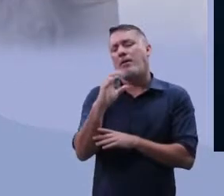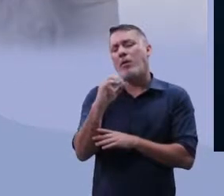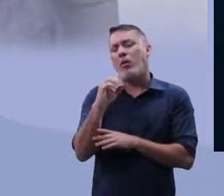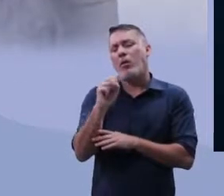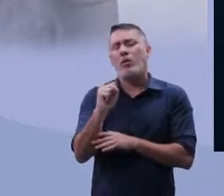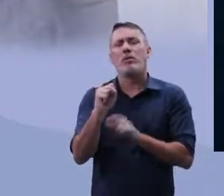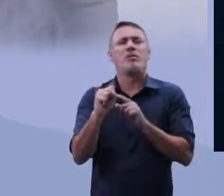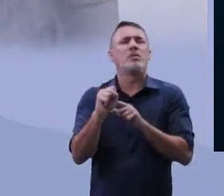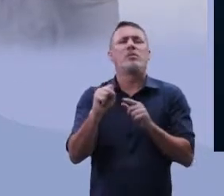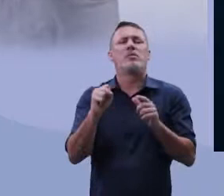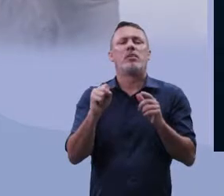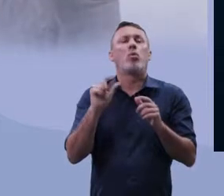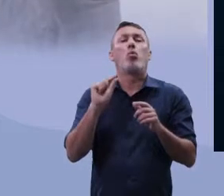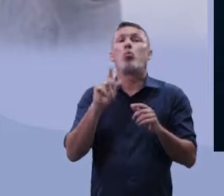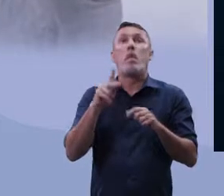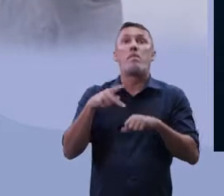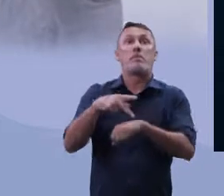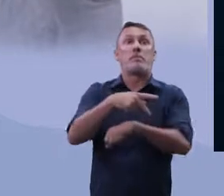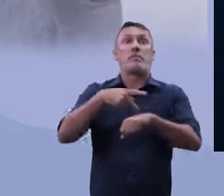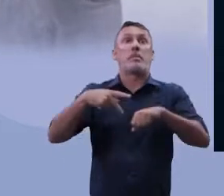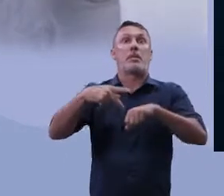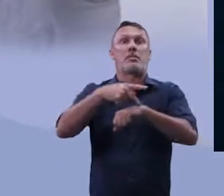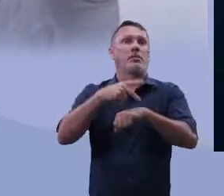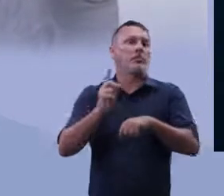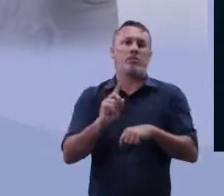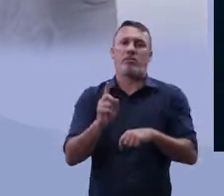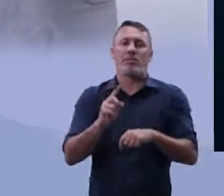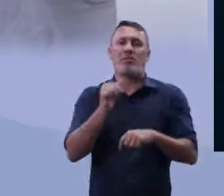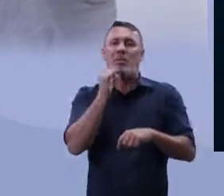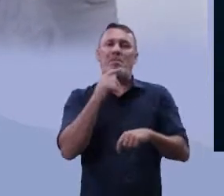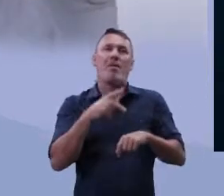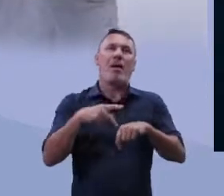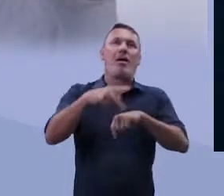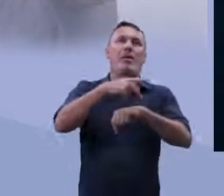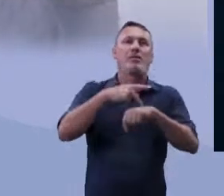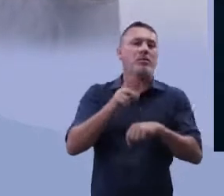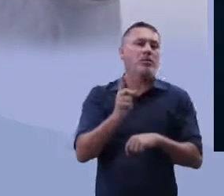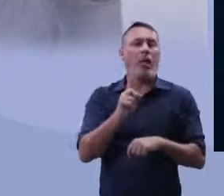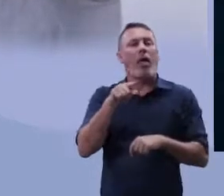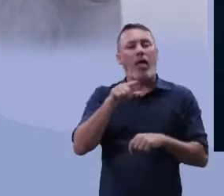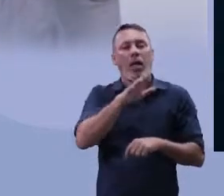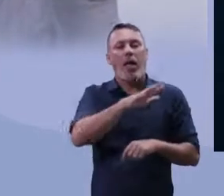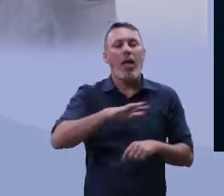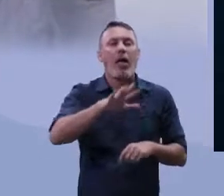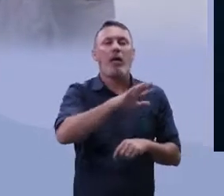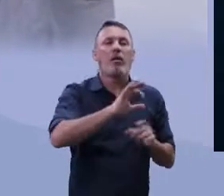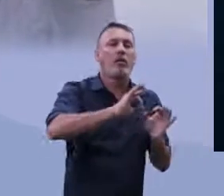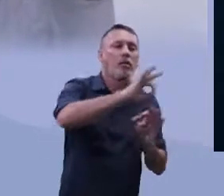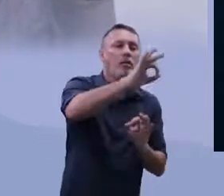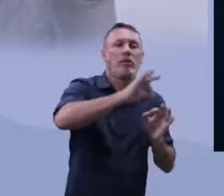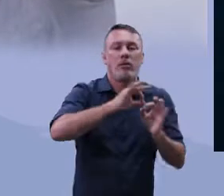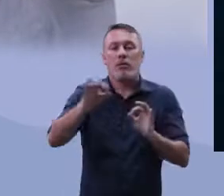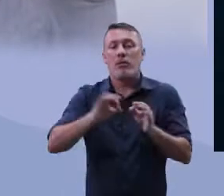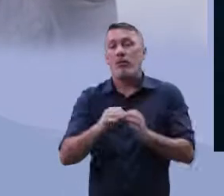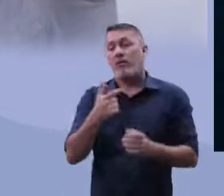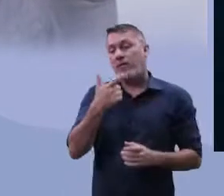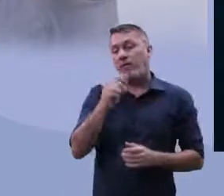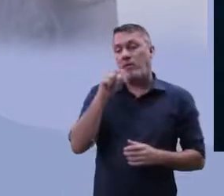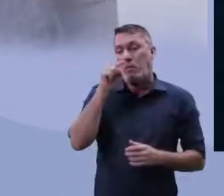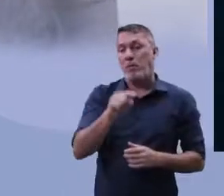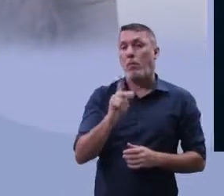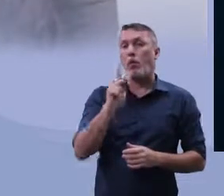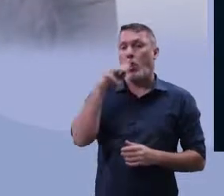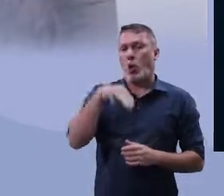caso aí, um país, como é conhecido, eles falam um país básico. Não, é uma área de 20 mil quilômetros